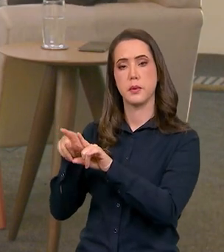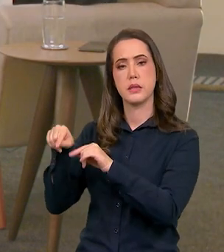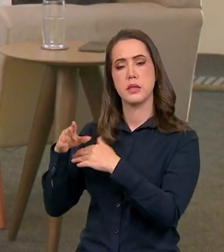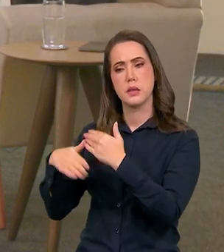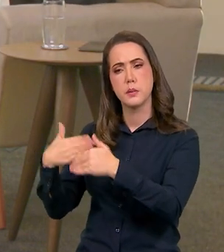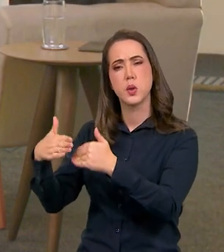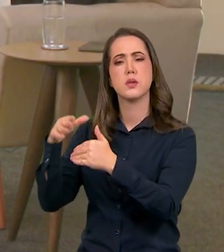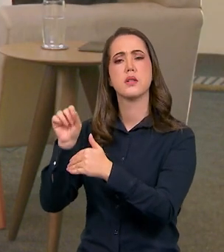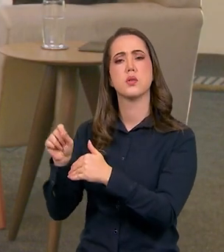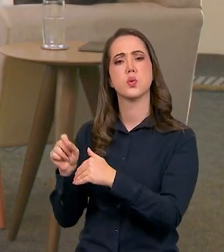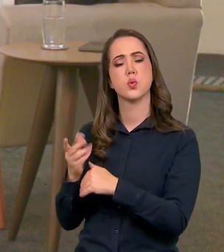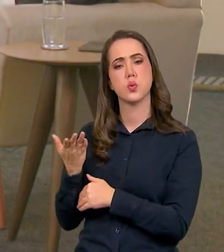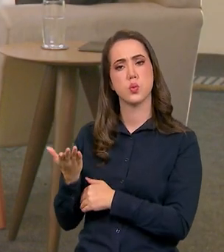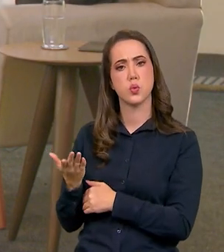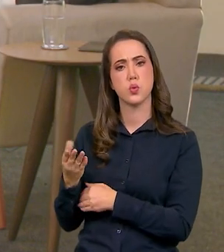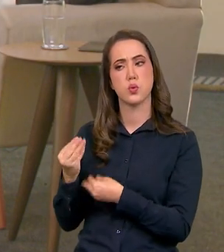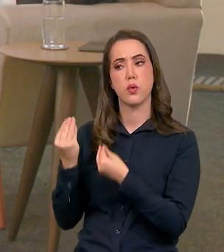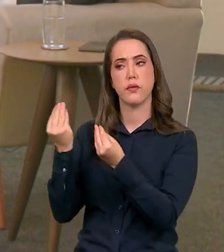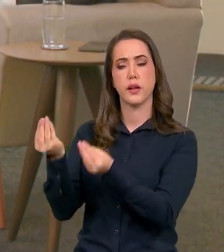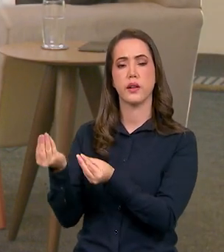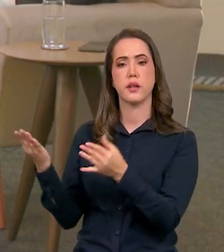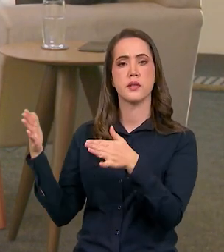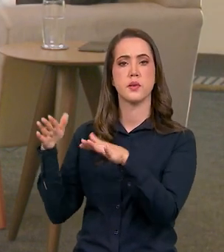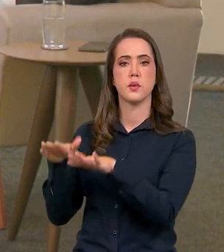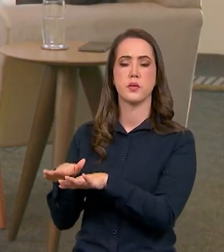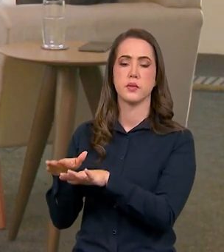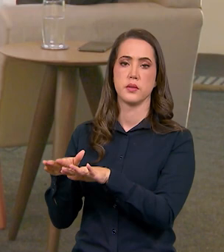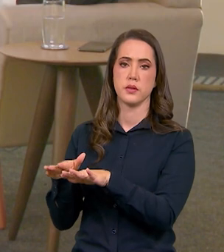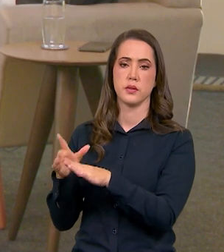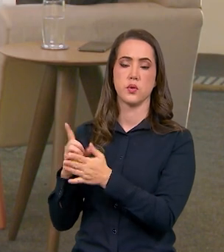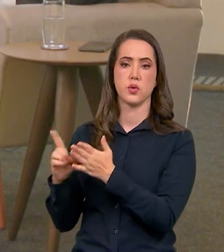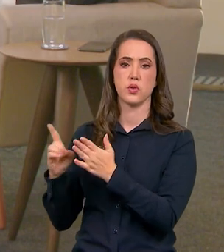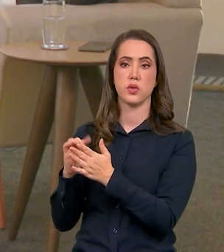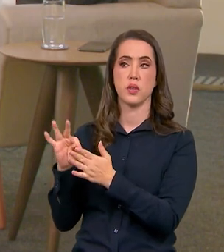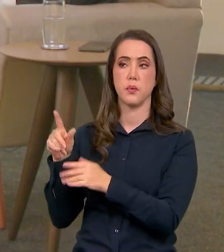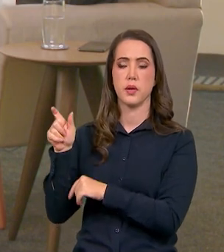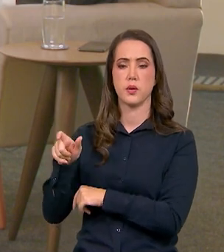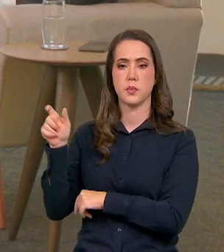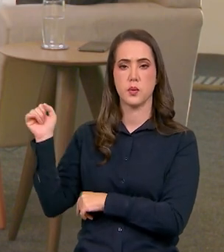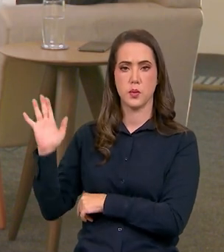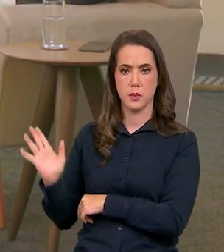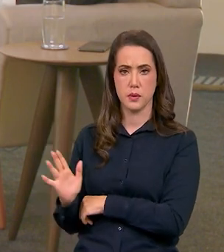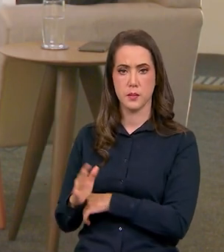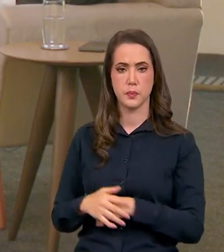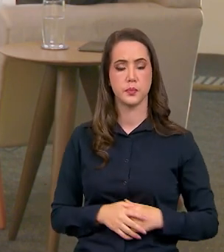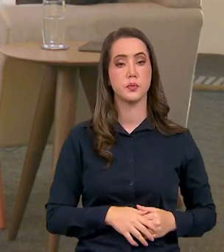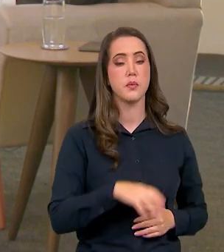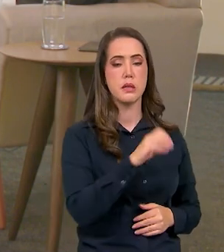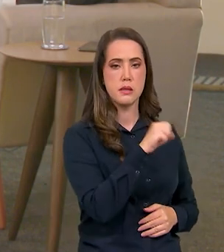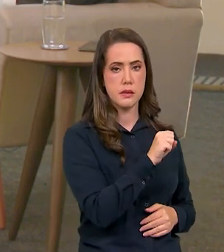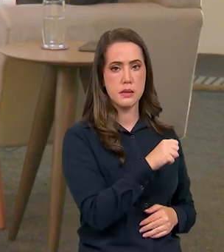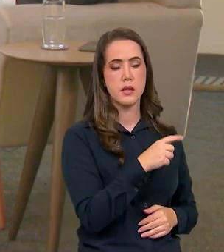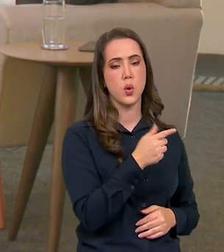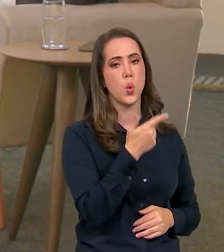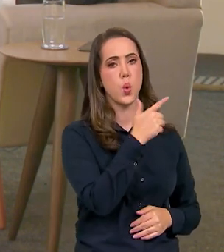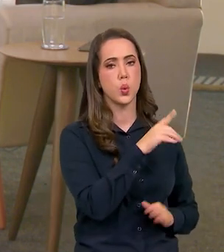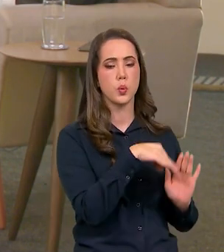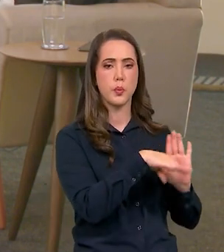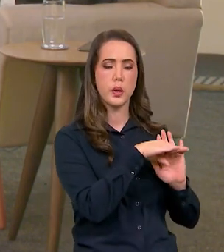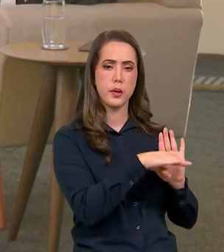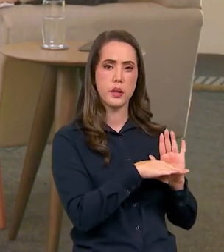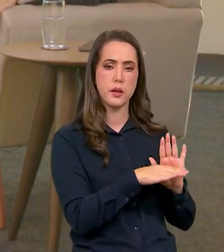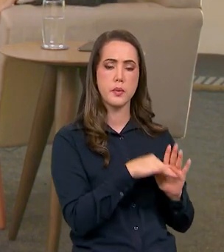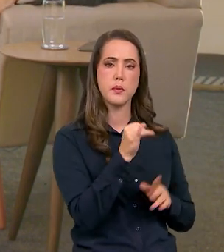processo de levar essa inclusão digital para todos os brasileiros com certeza outro programa importante que